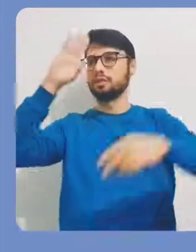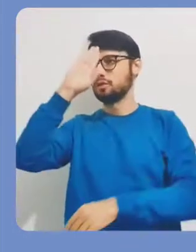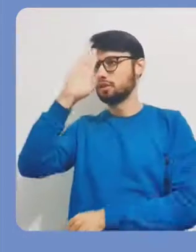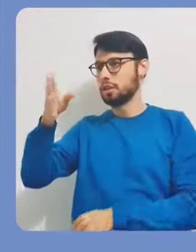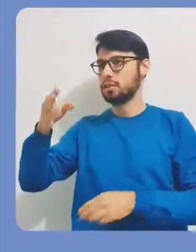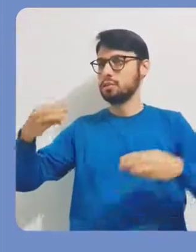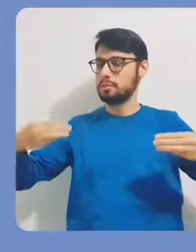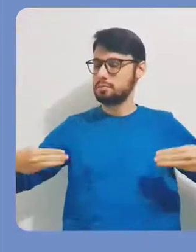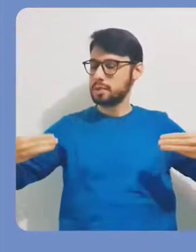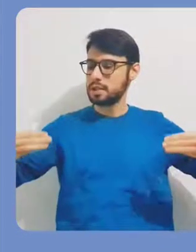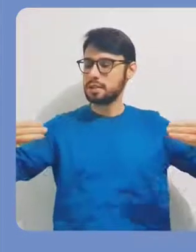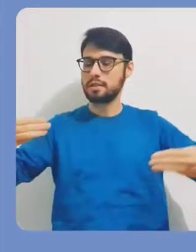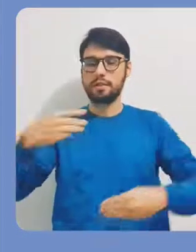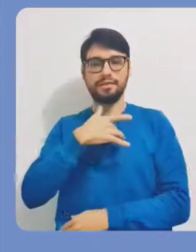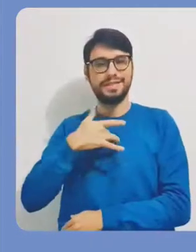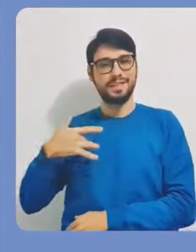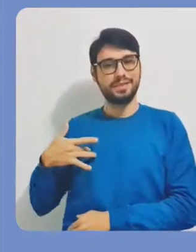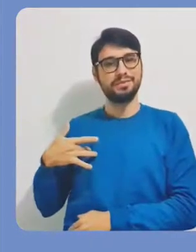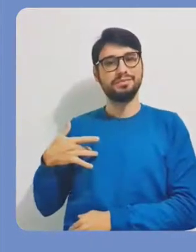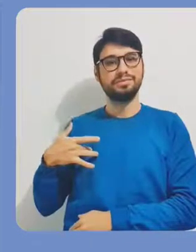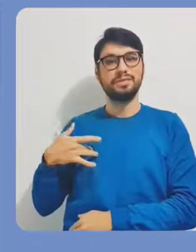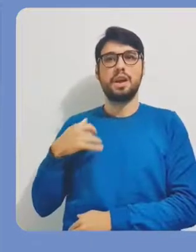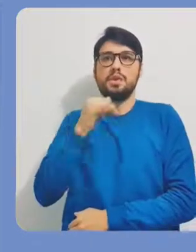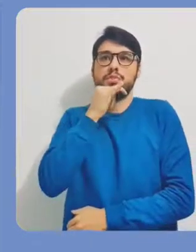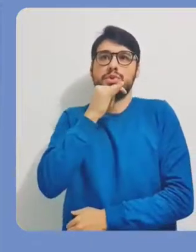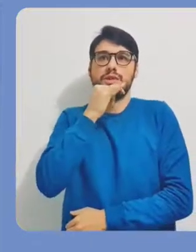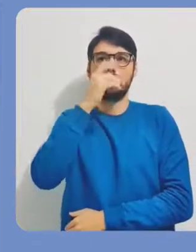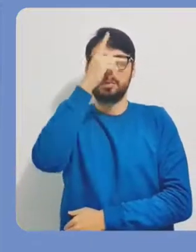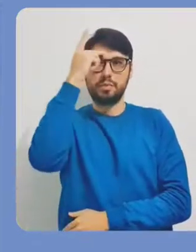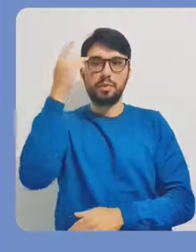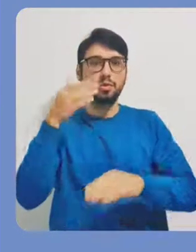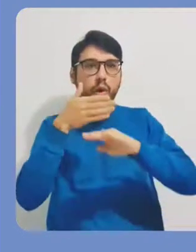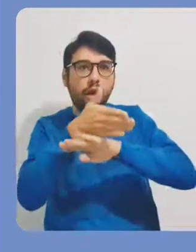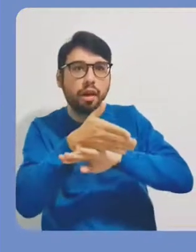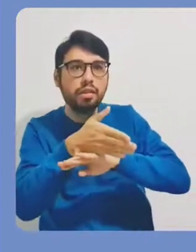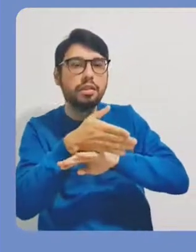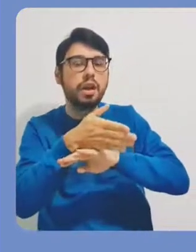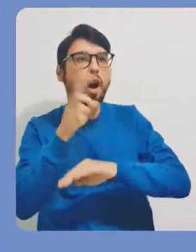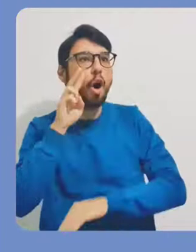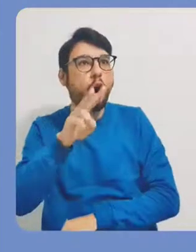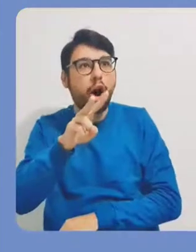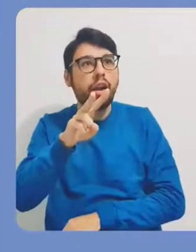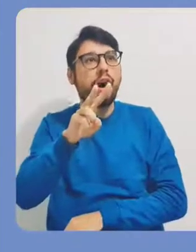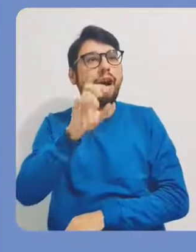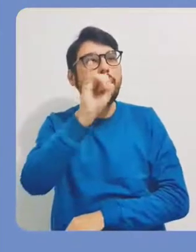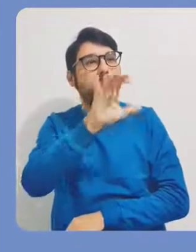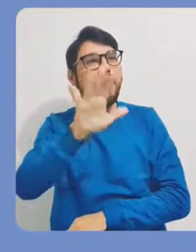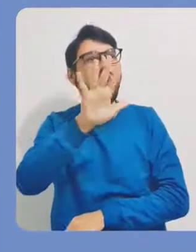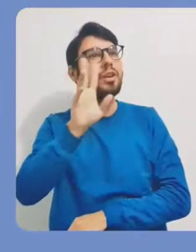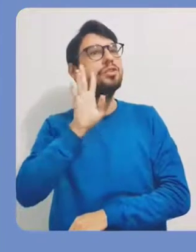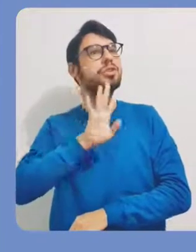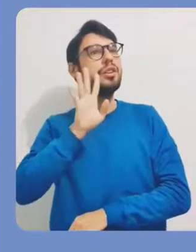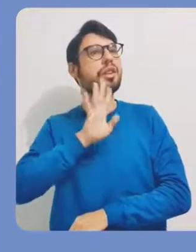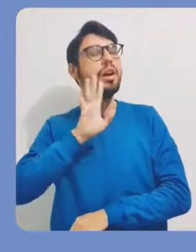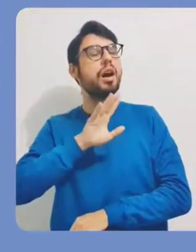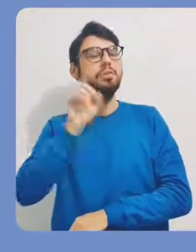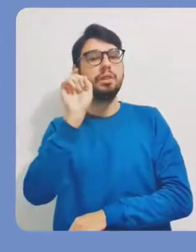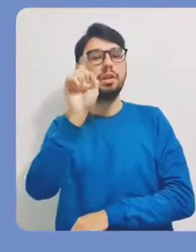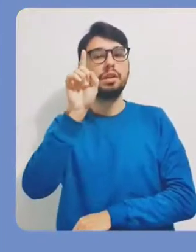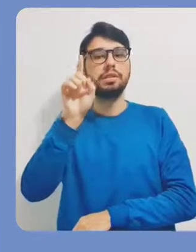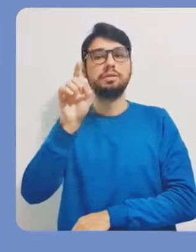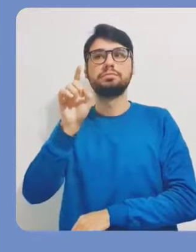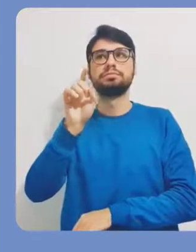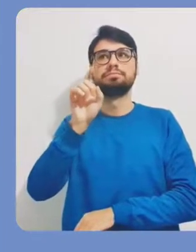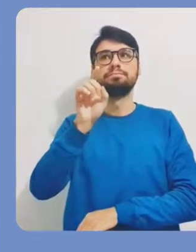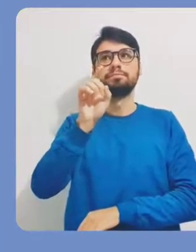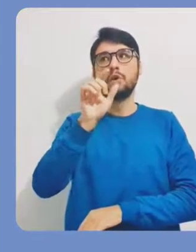Eu posso associar aqui um link direto para o Ministério da Saúde. E aí a pessoa, quando passar o cursor sobre essa imagem